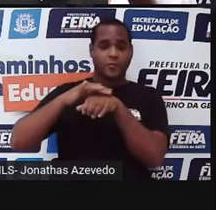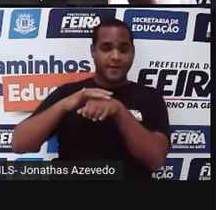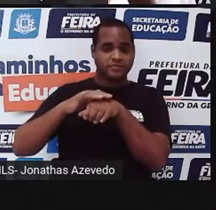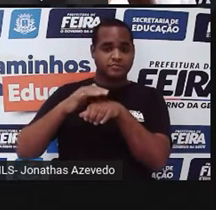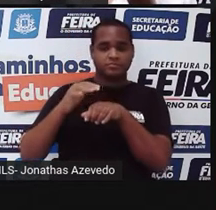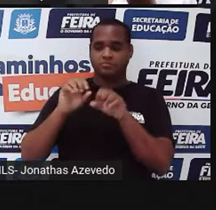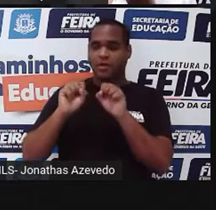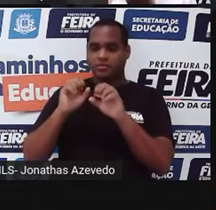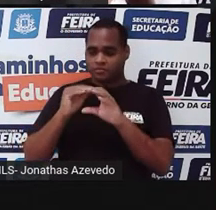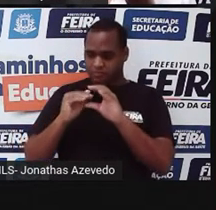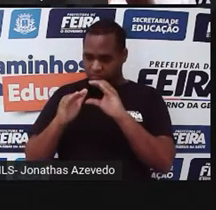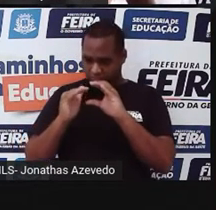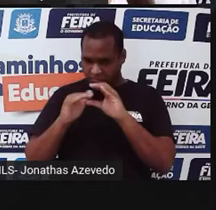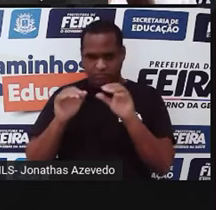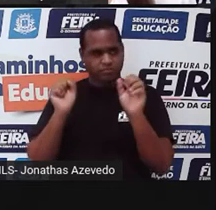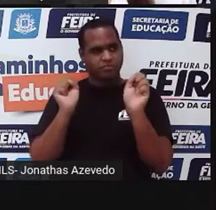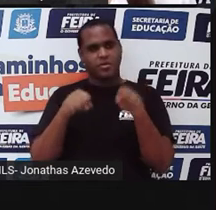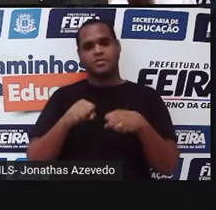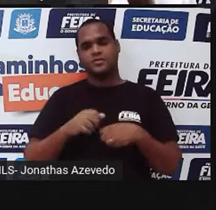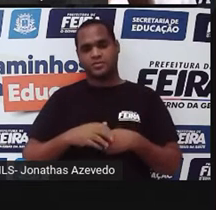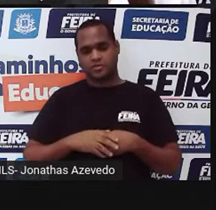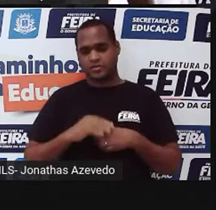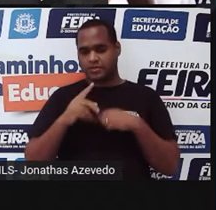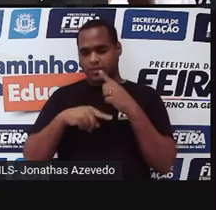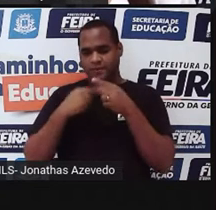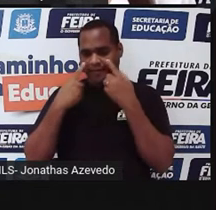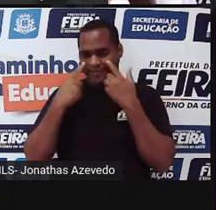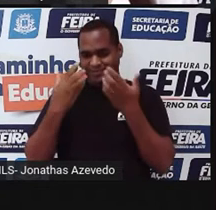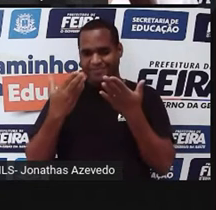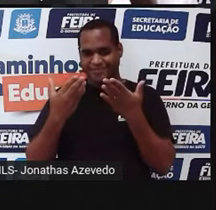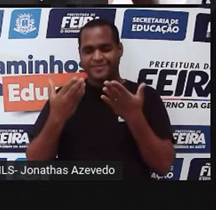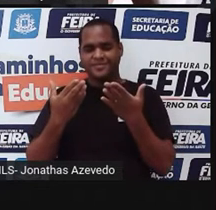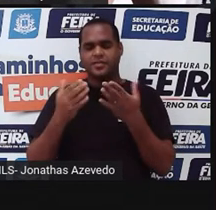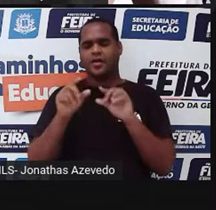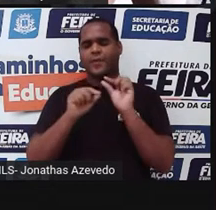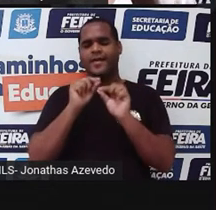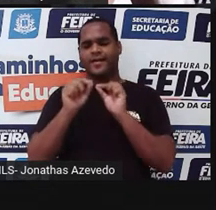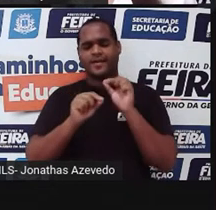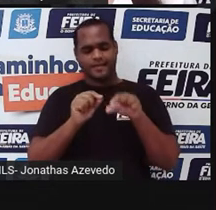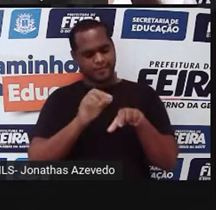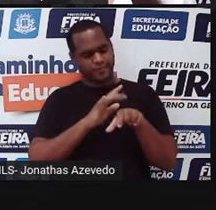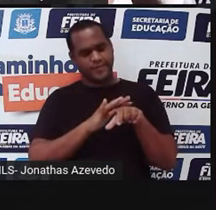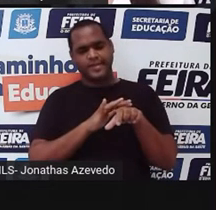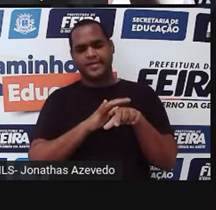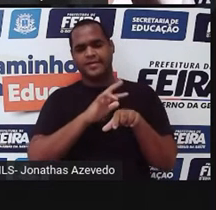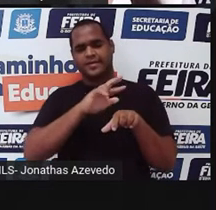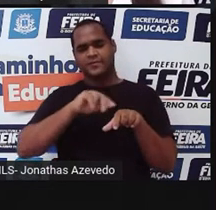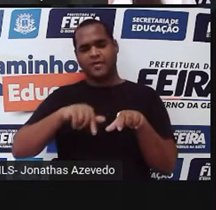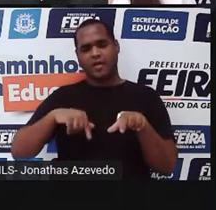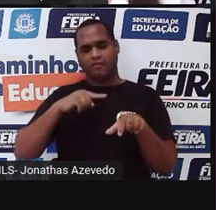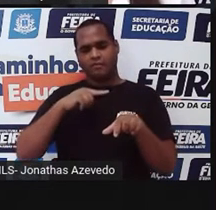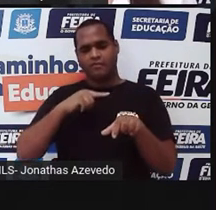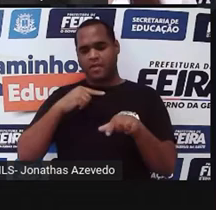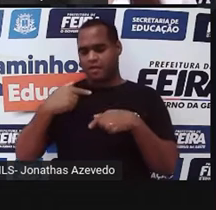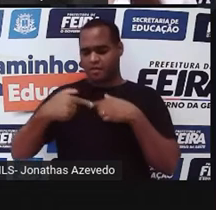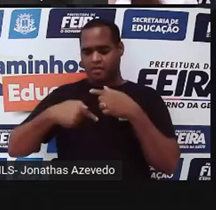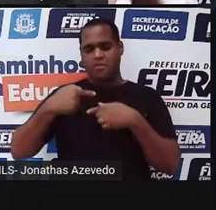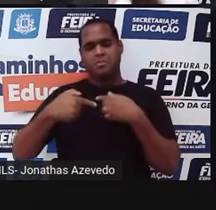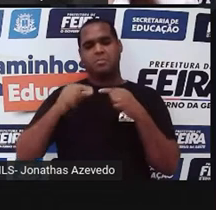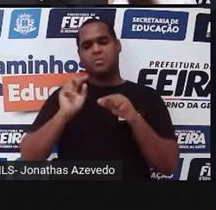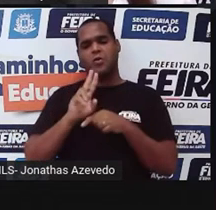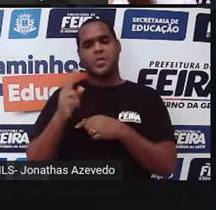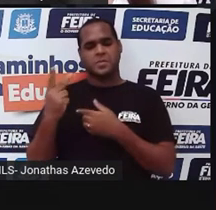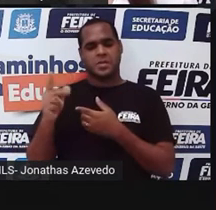genética pode falar aqui comigo no chat que depois eu vou voltar para ver. Então quem são essas doenças genéticas? Por que elas recebem esse nome?